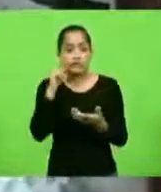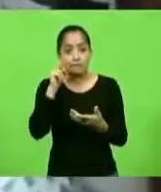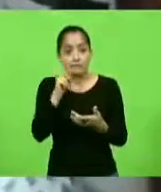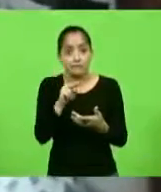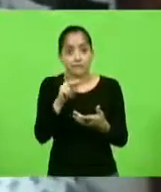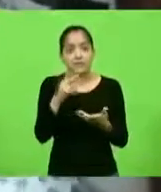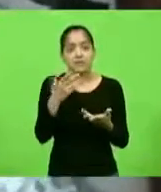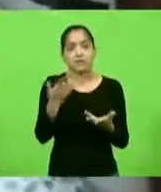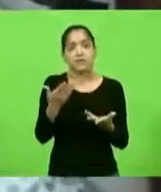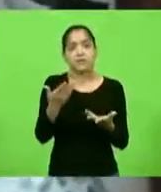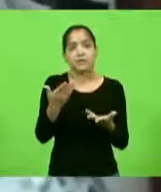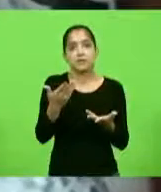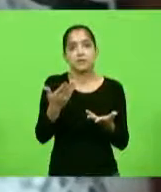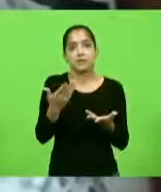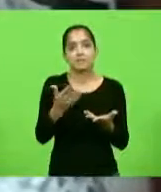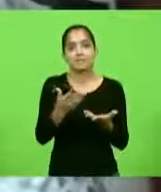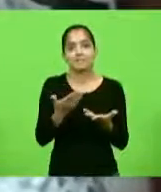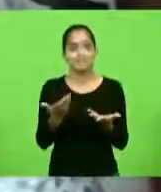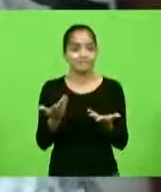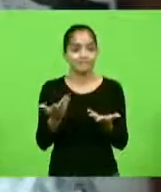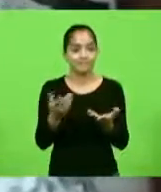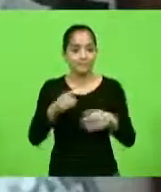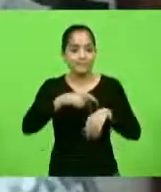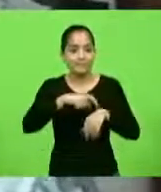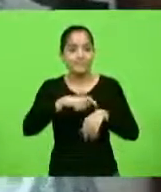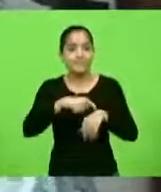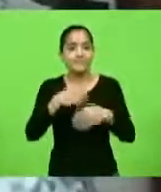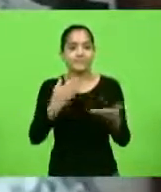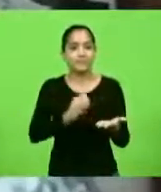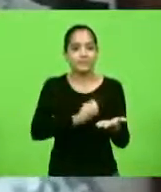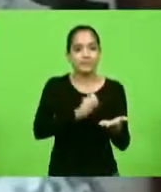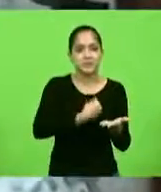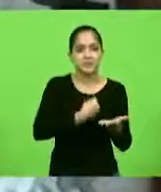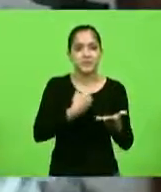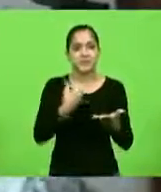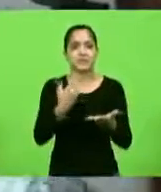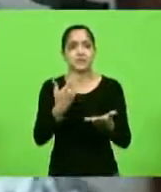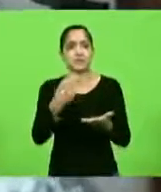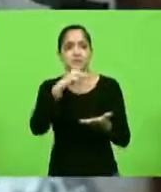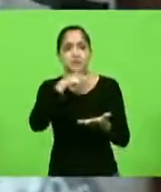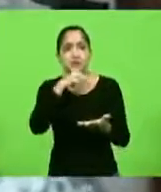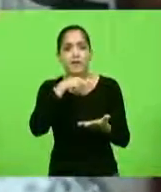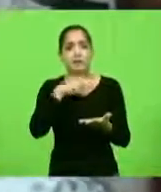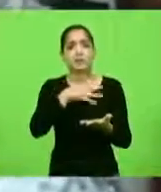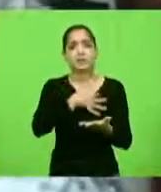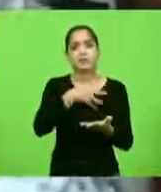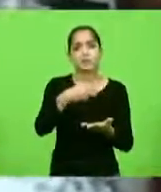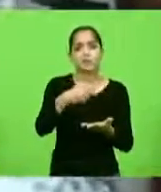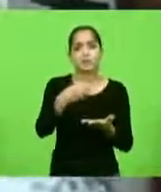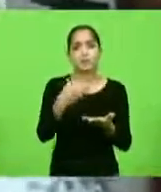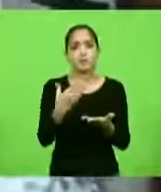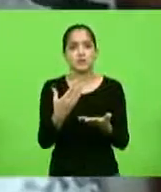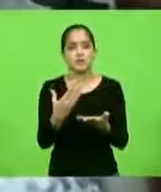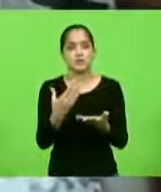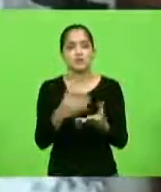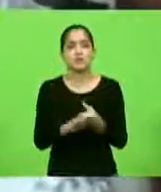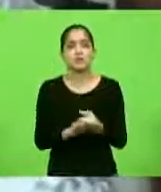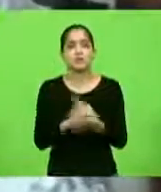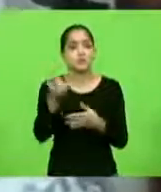essa época em que nós estamos vivendo. Nossos filhos, nossos netos, que nunca mais venham a presenciar isso.